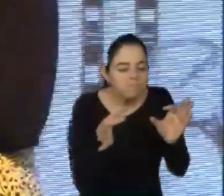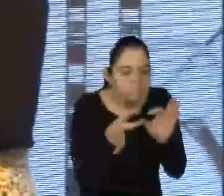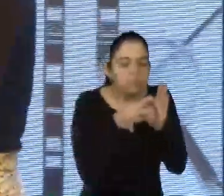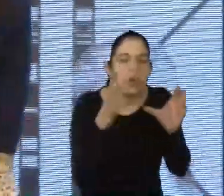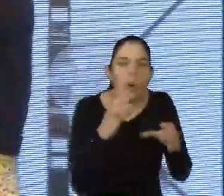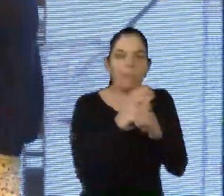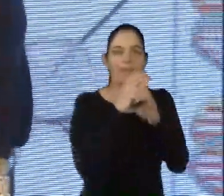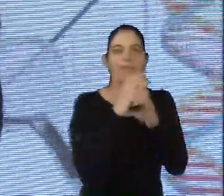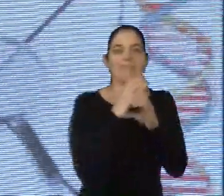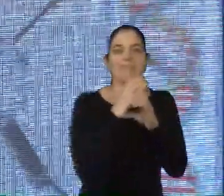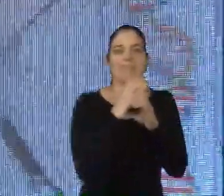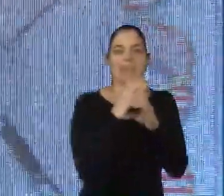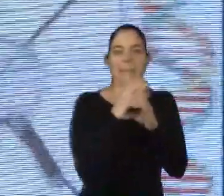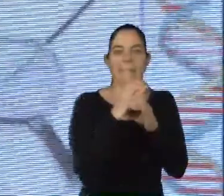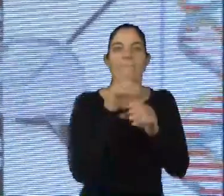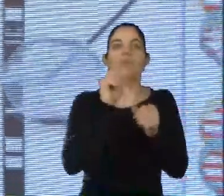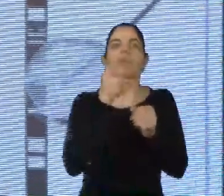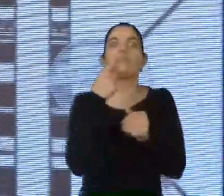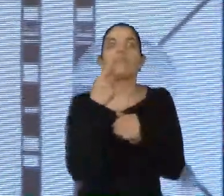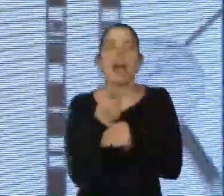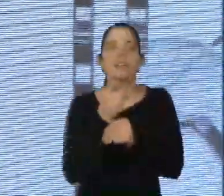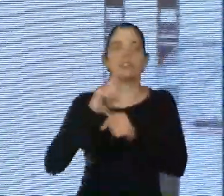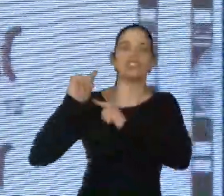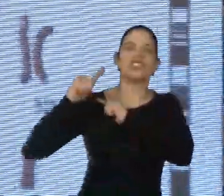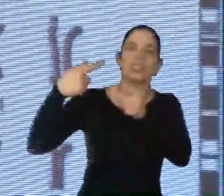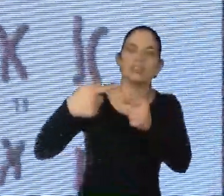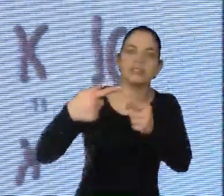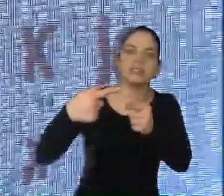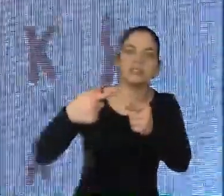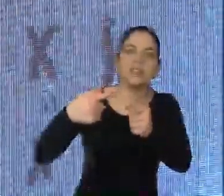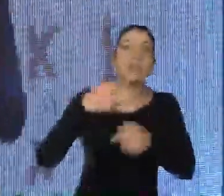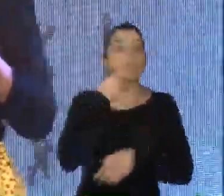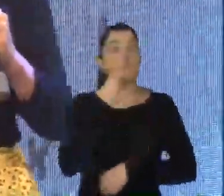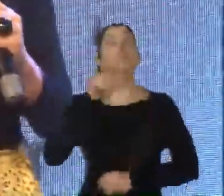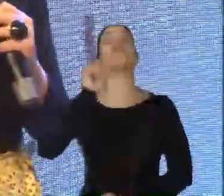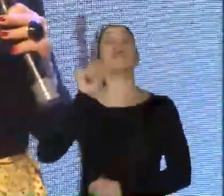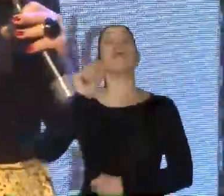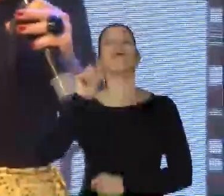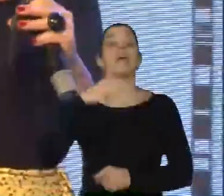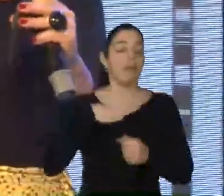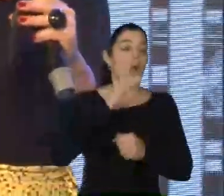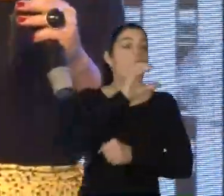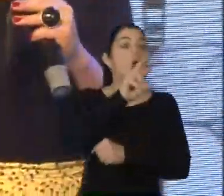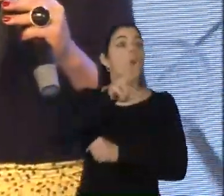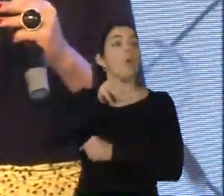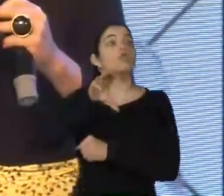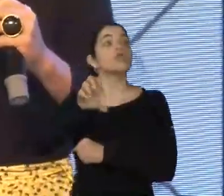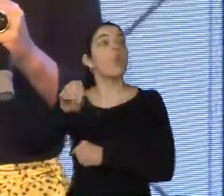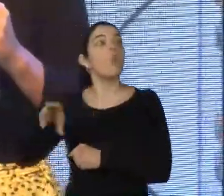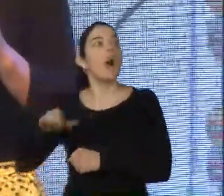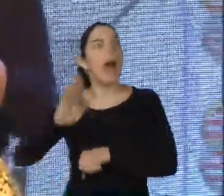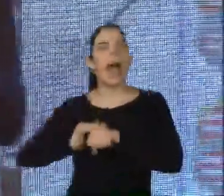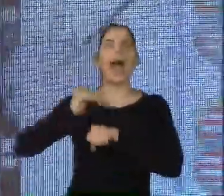tudo interrelacionado. Quando eu falo de genética, eu estou falando, então, de cromossomos. Por exemplo, tem um cromossoma a